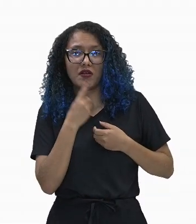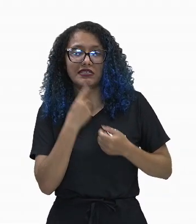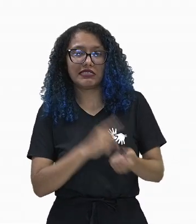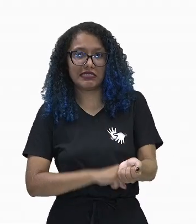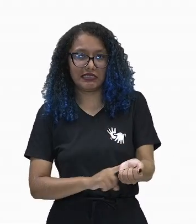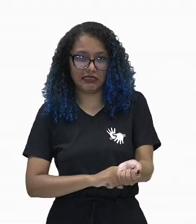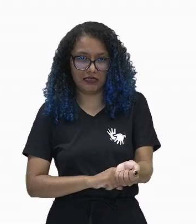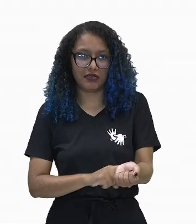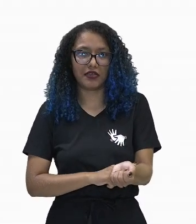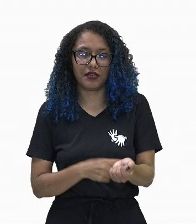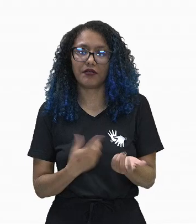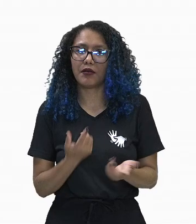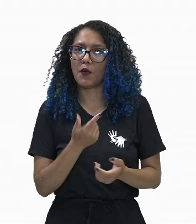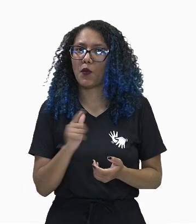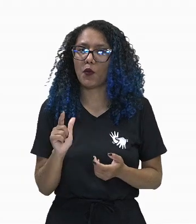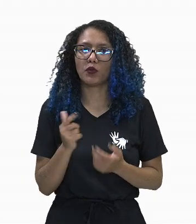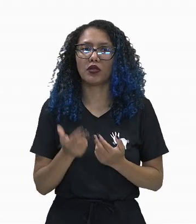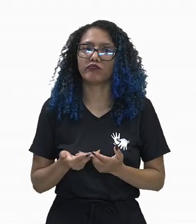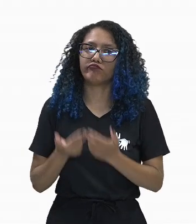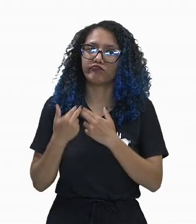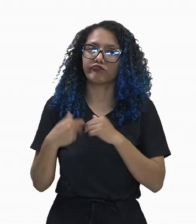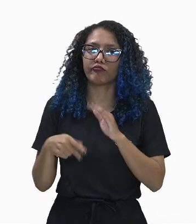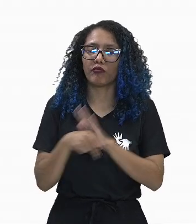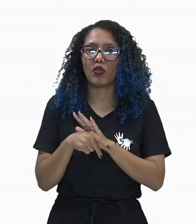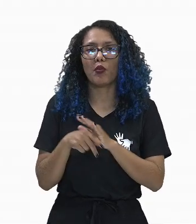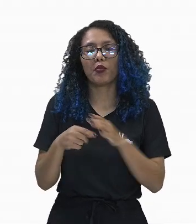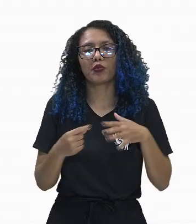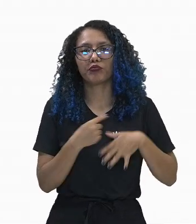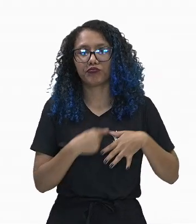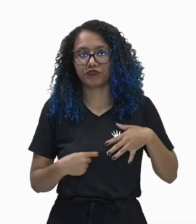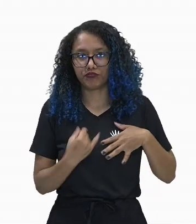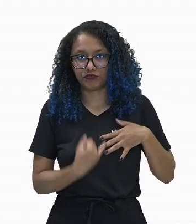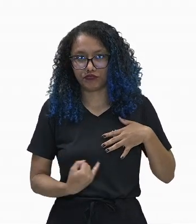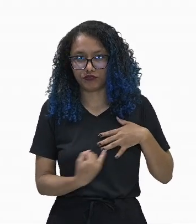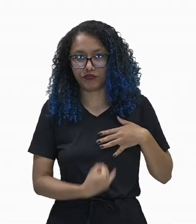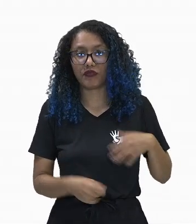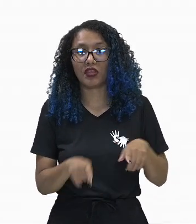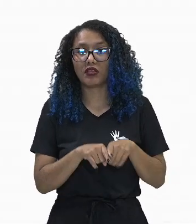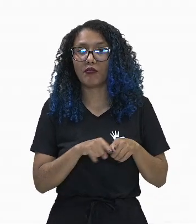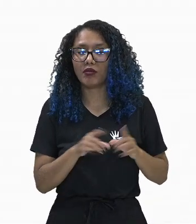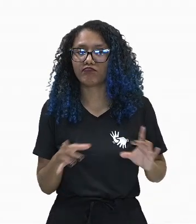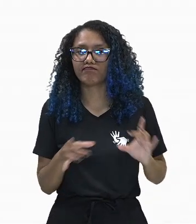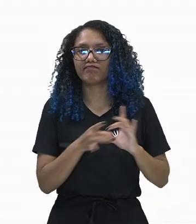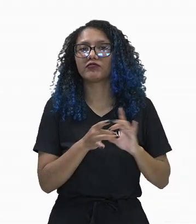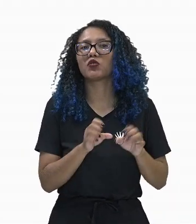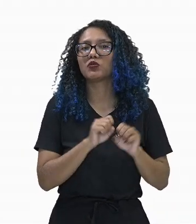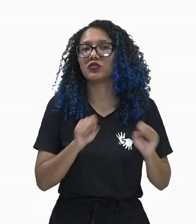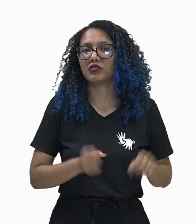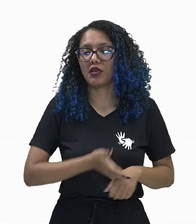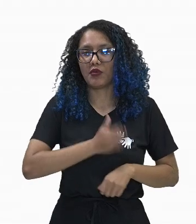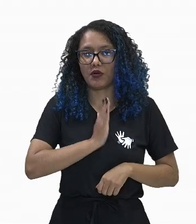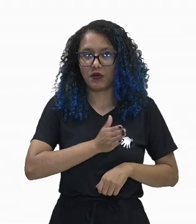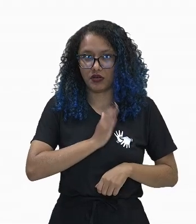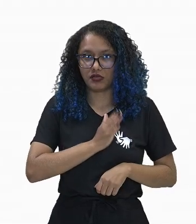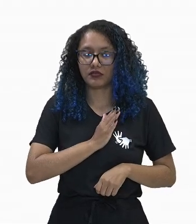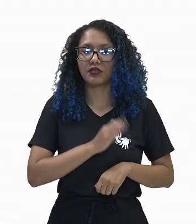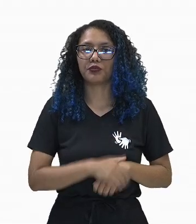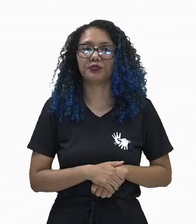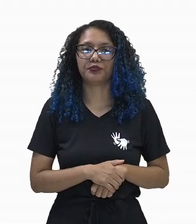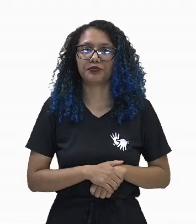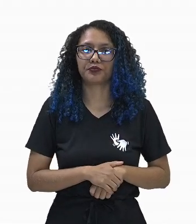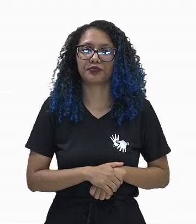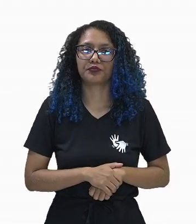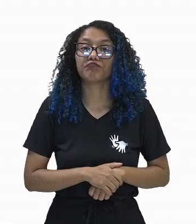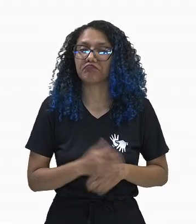digestório e a associação com o sistema cardiovascular e aí também o sistema linfático. Olha só que